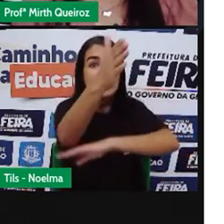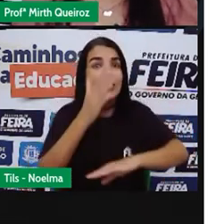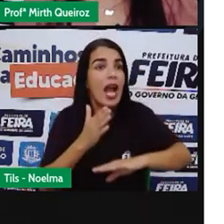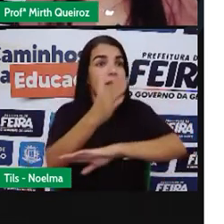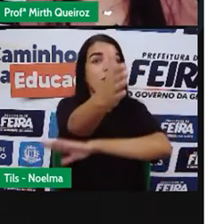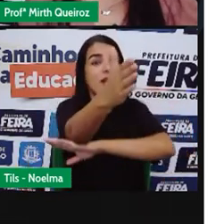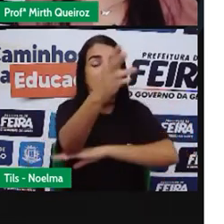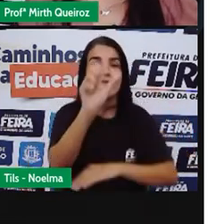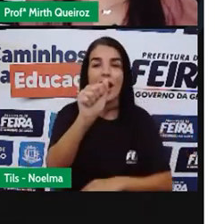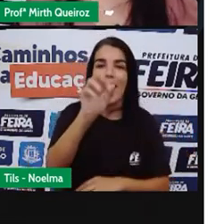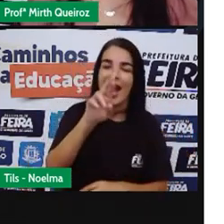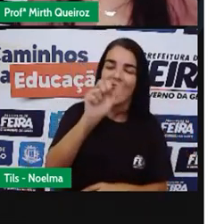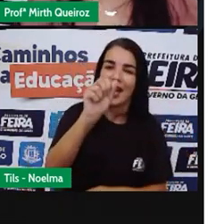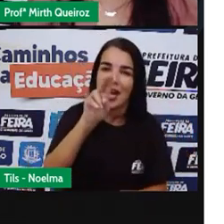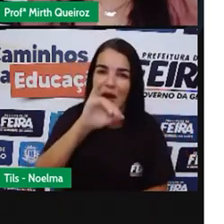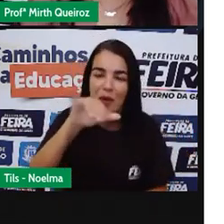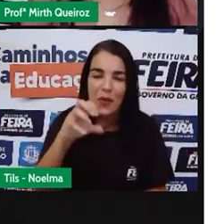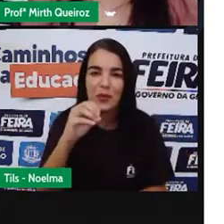para frente!